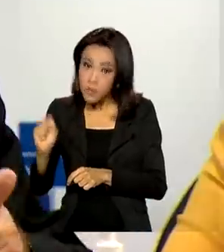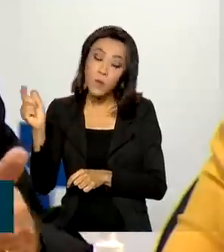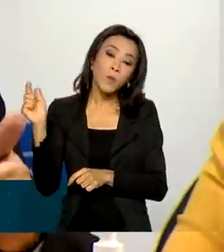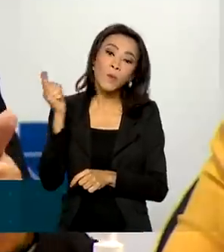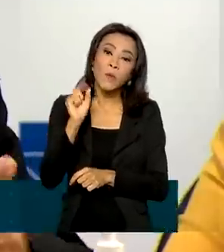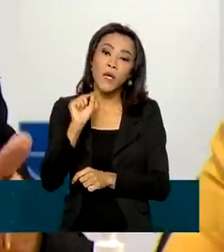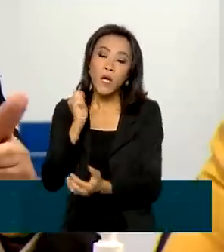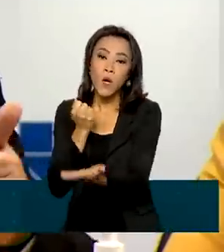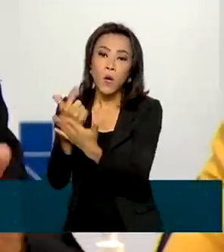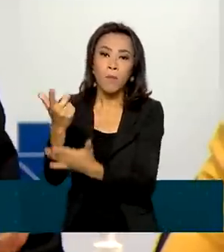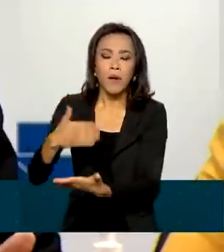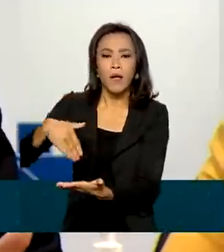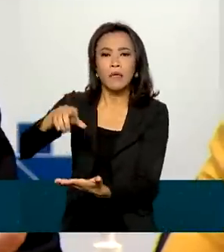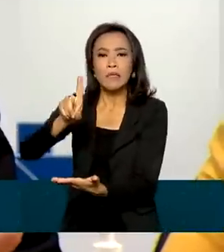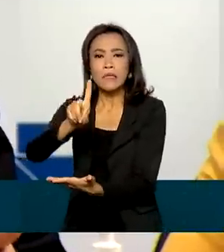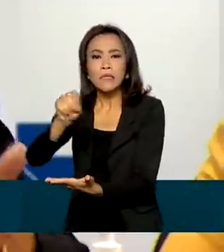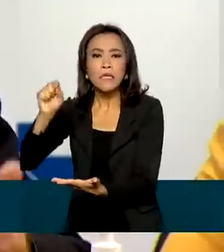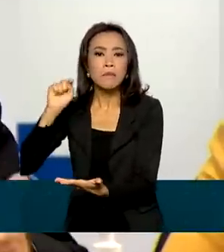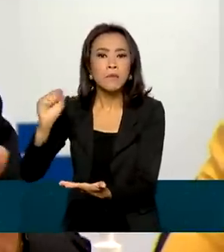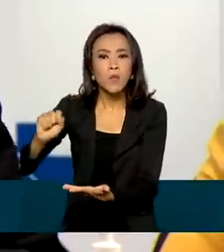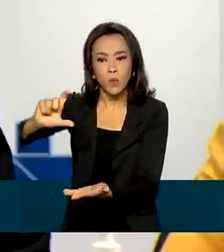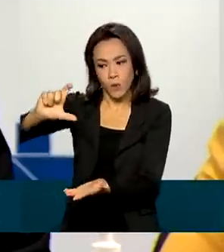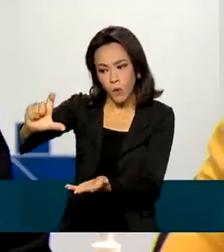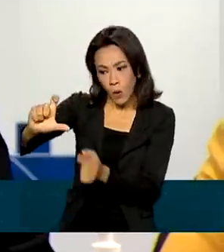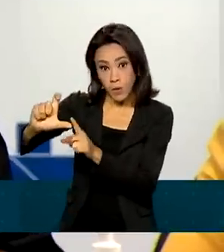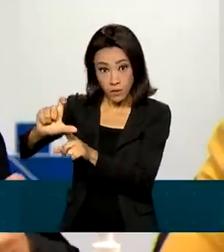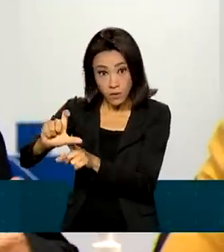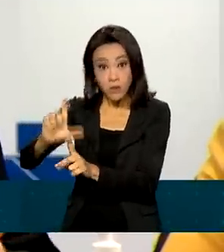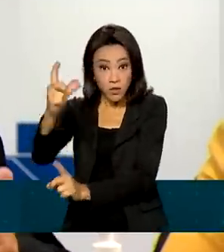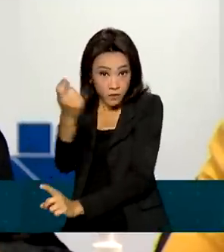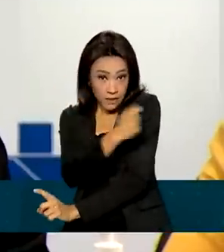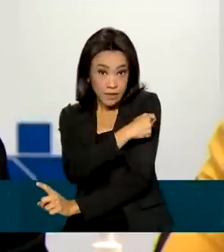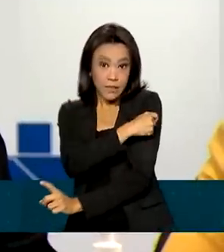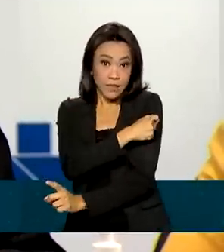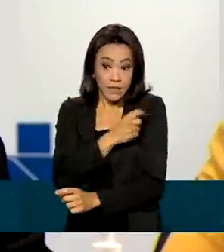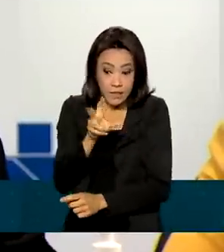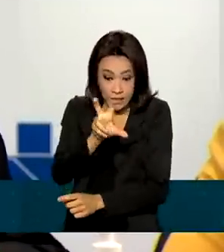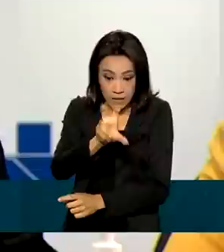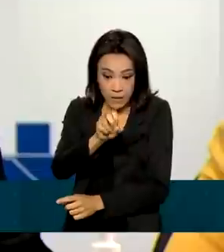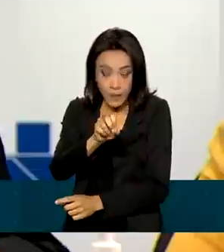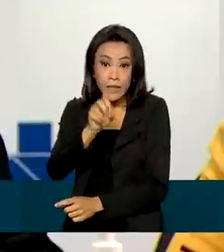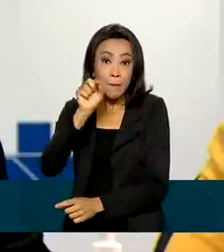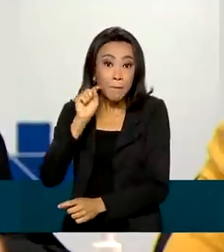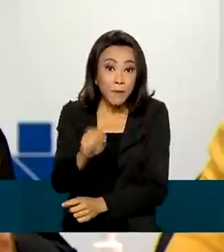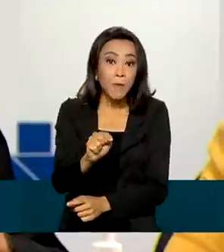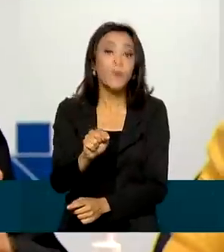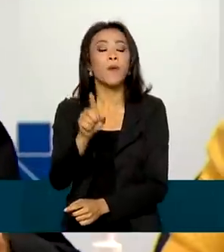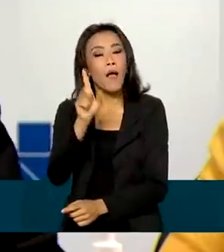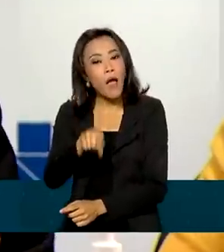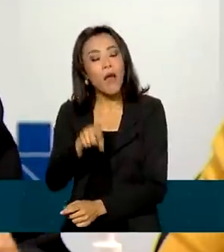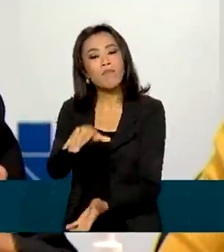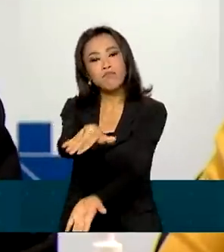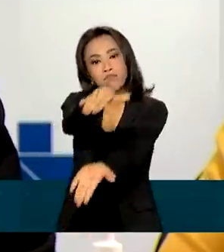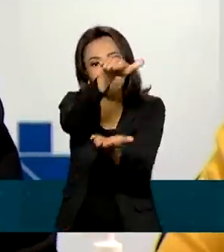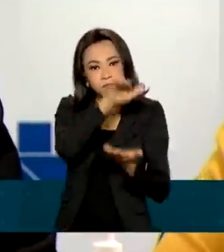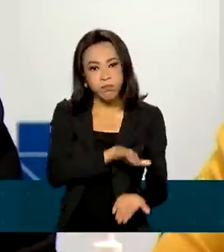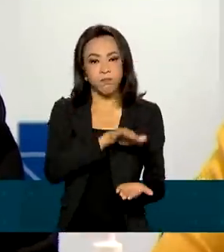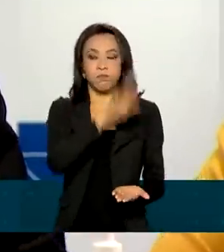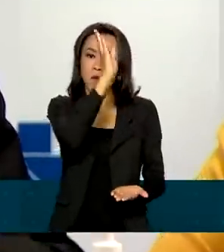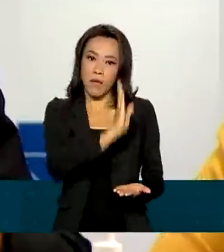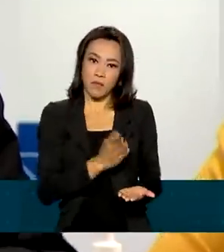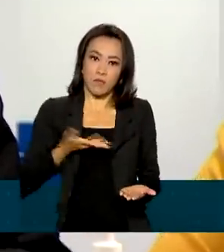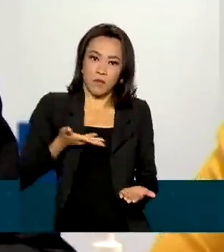100 mil doses de vacina. Dessas 100 mil doses, 50 mil serão destinadas ao Brasil.